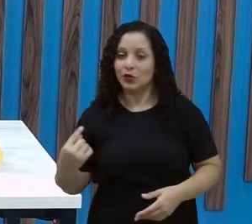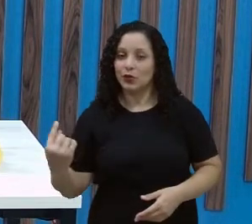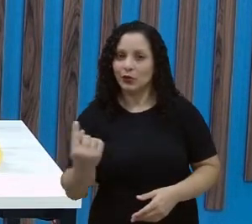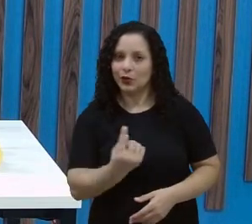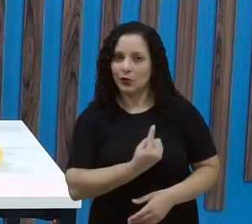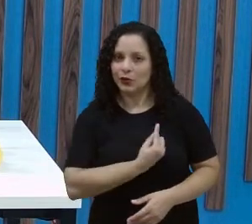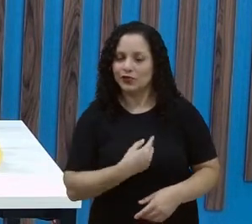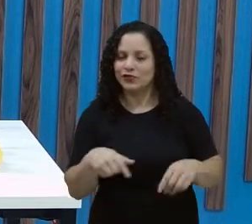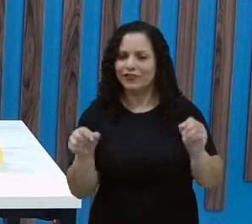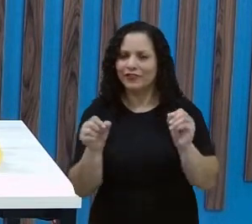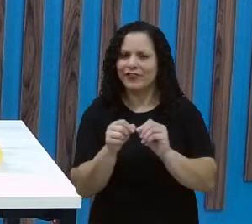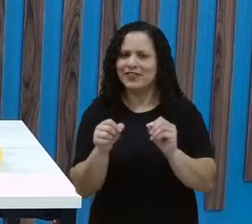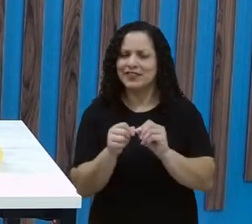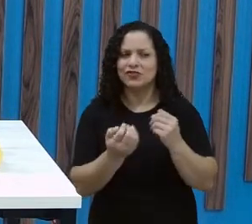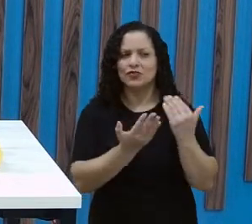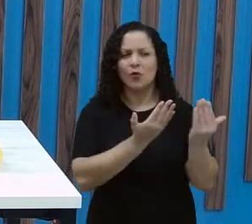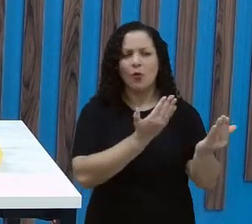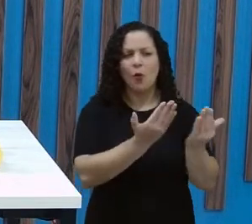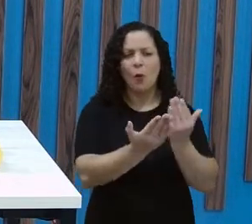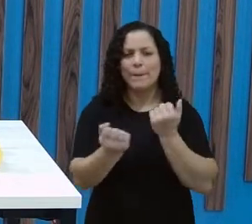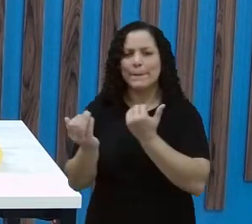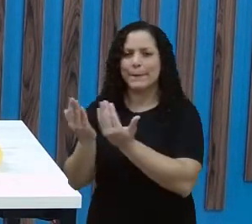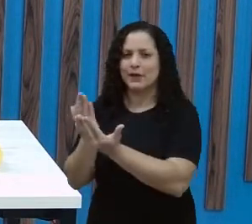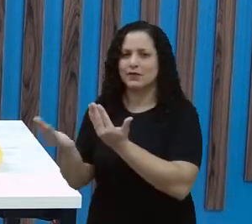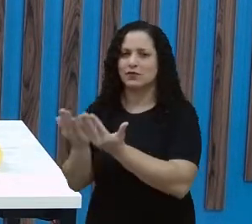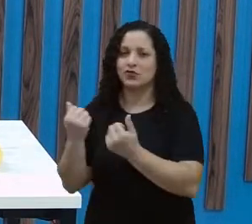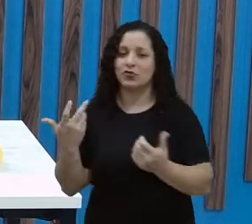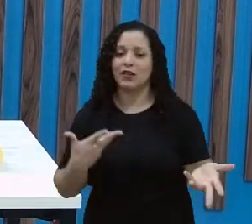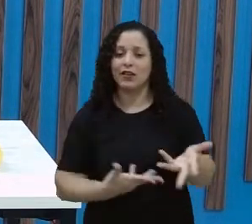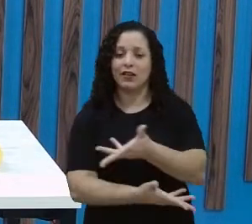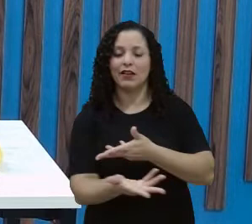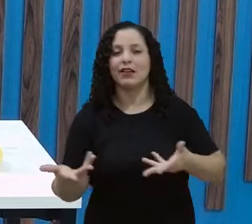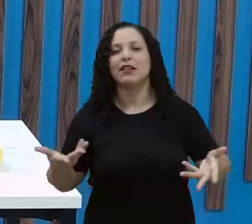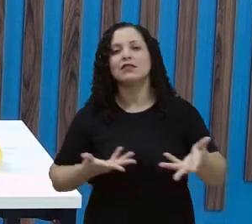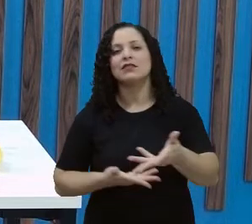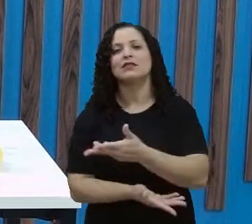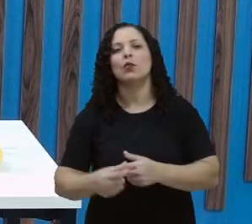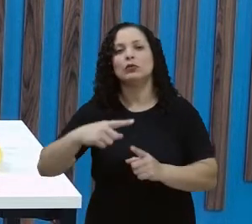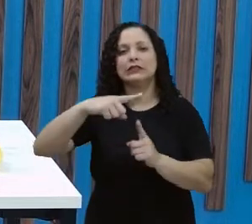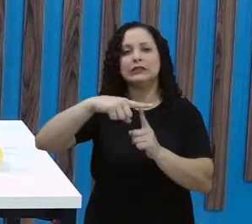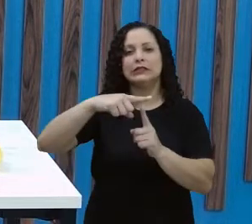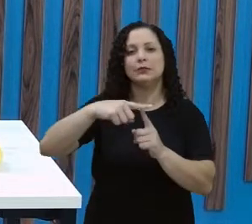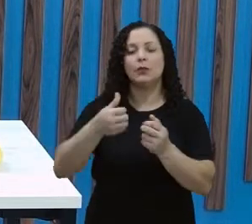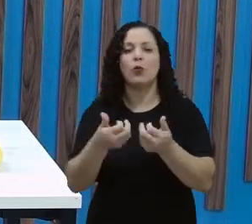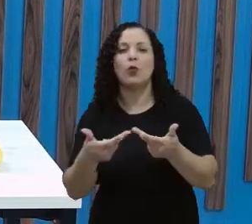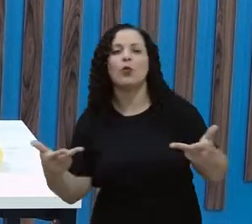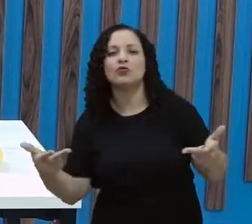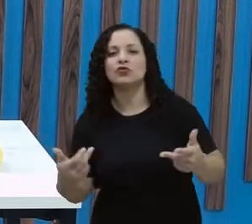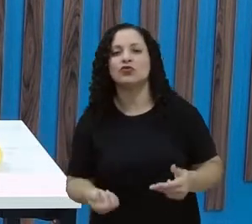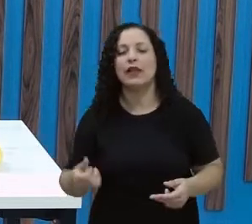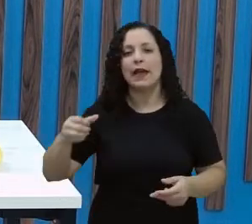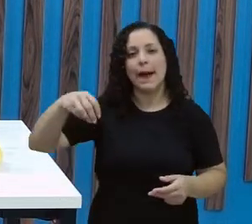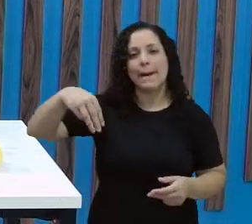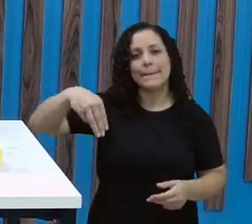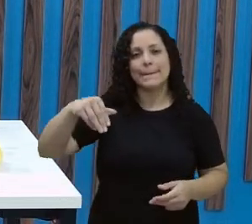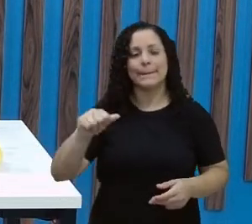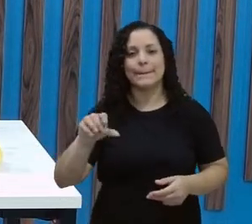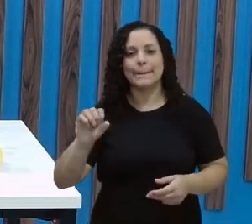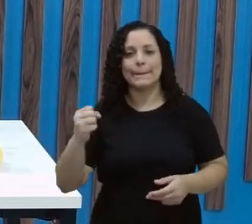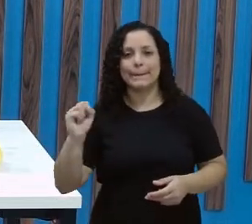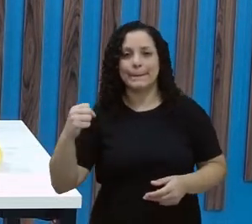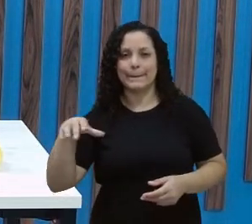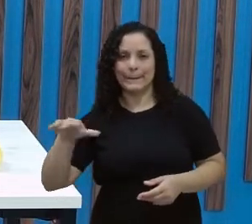fazer comparações relacionadas à massa das coisas, tá certo? Então, hoje a gente vai